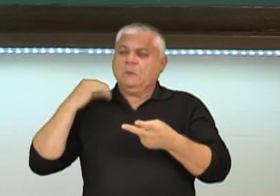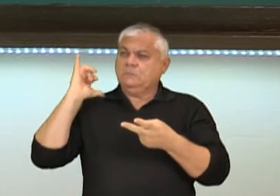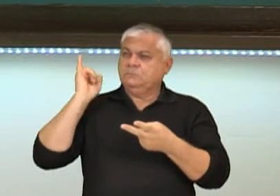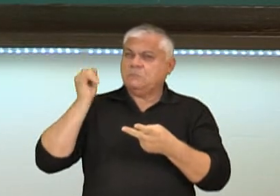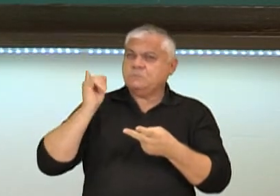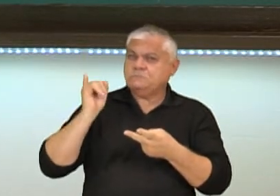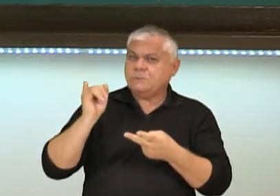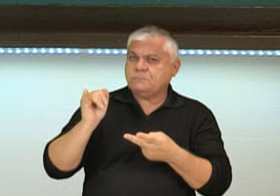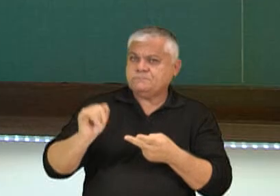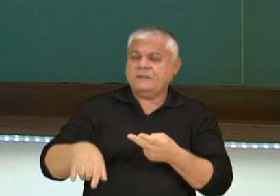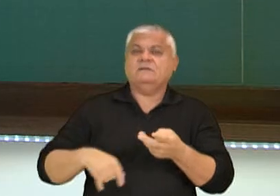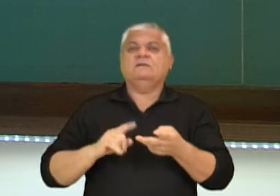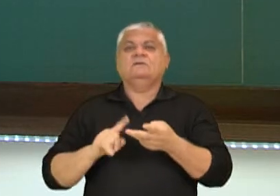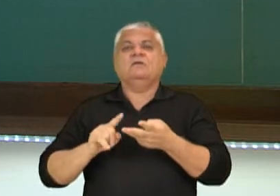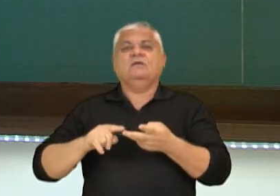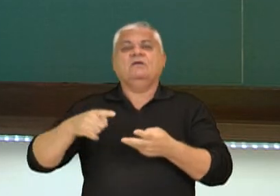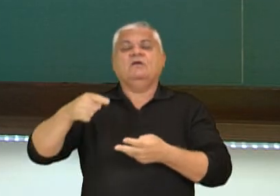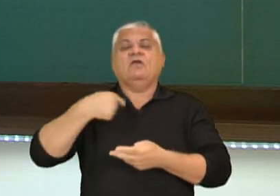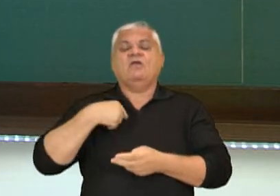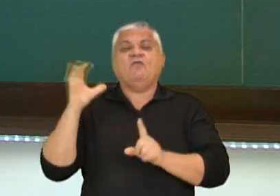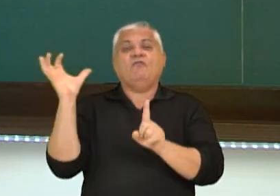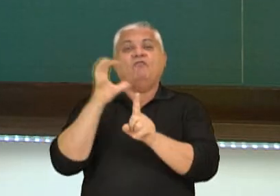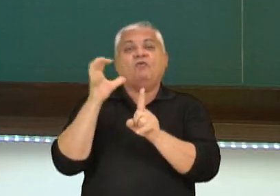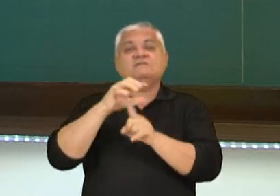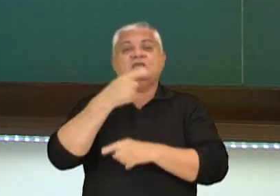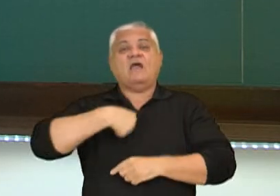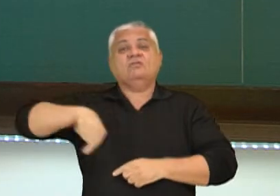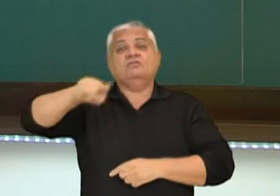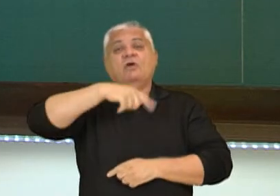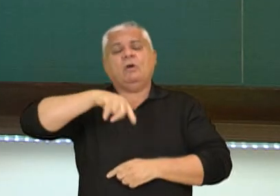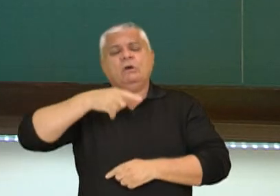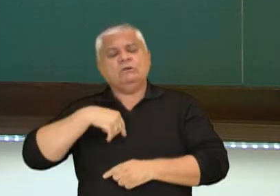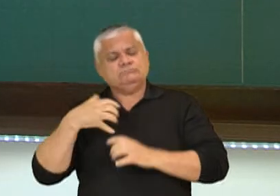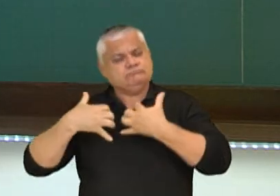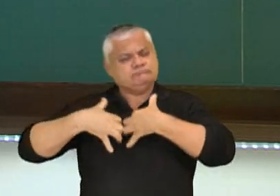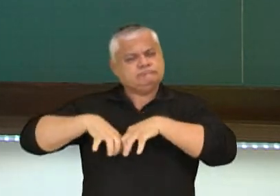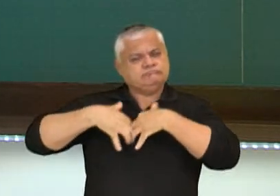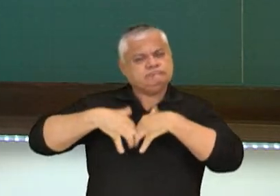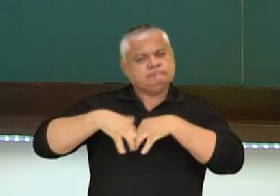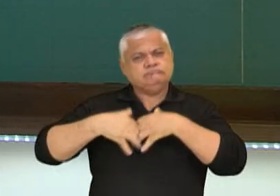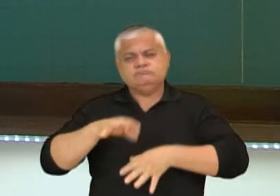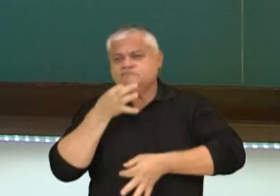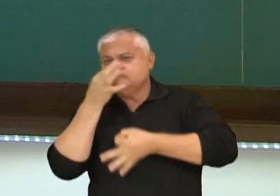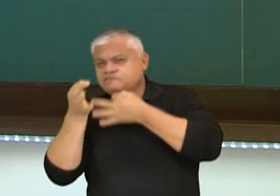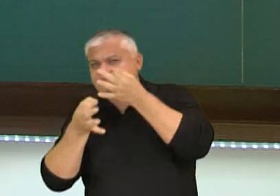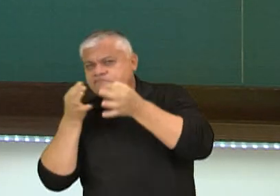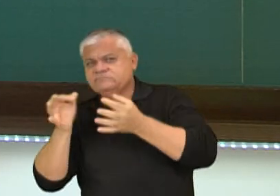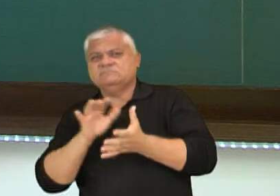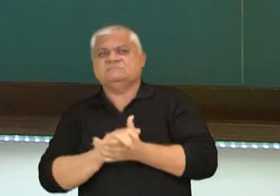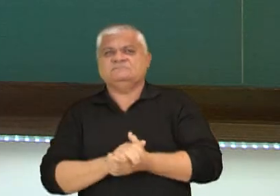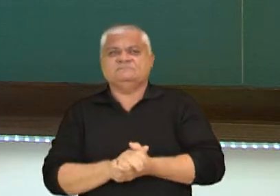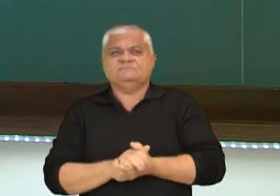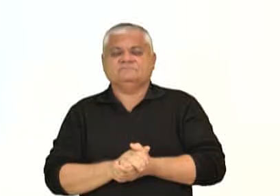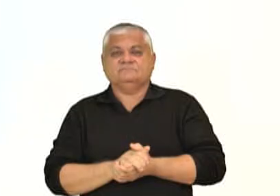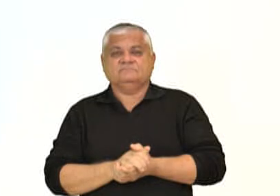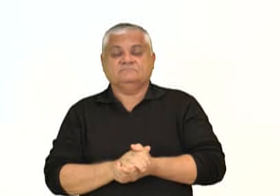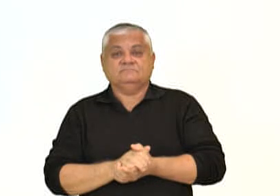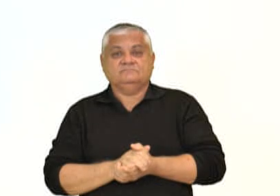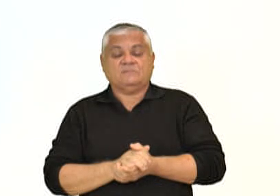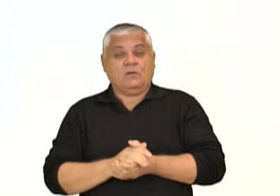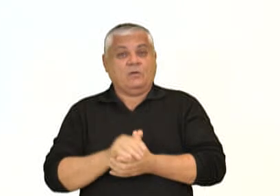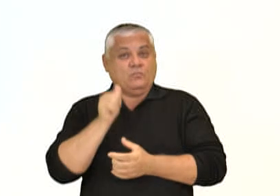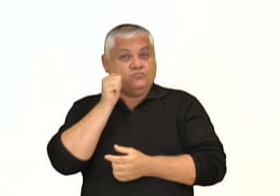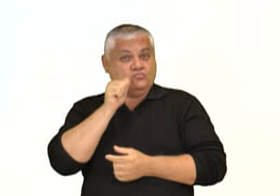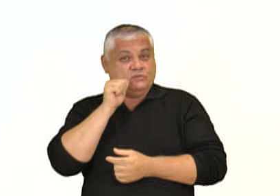ser, formar o nosso ponto de vista. Querem ver? Olha só. Segundo a psicóloga